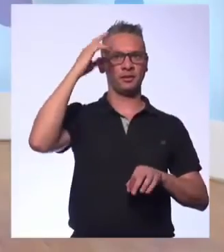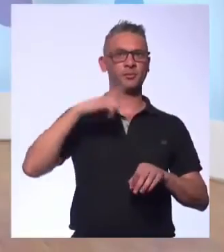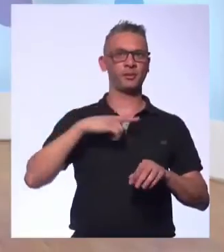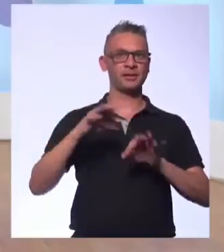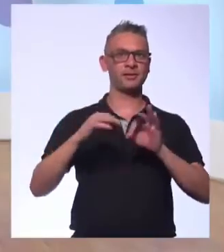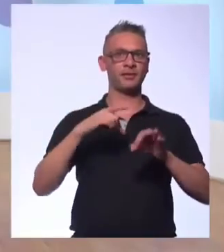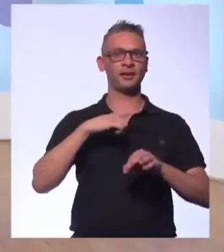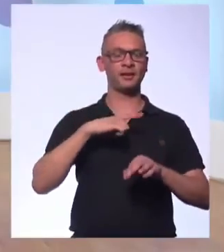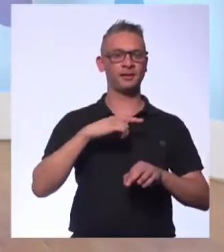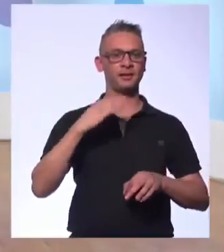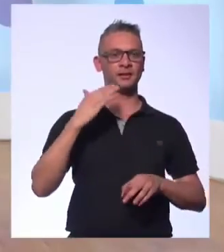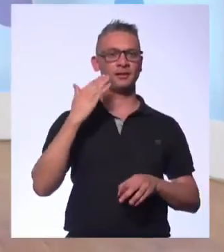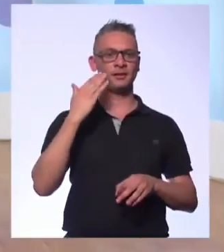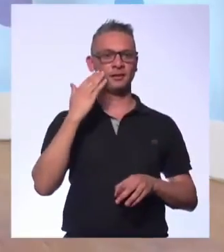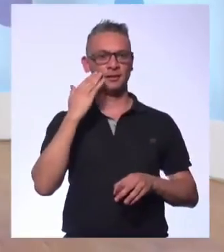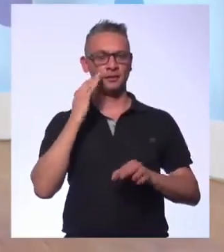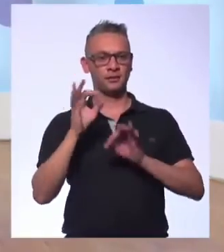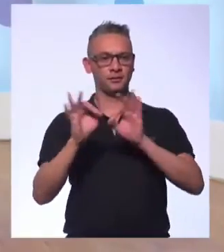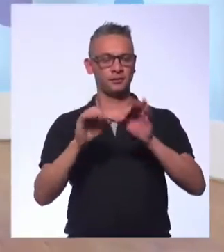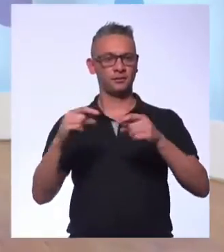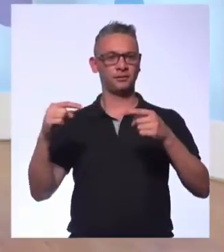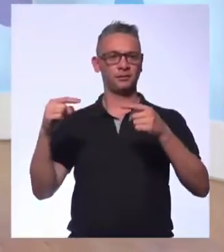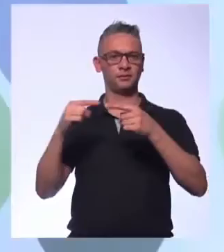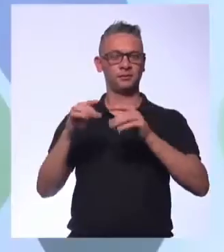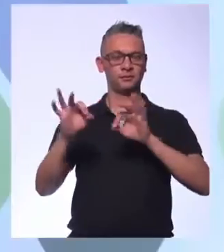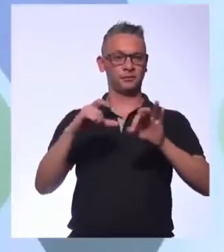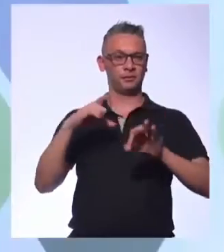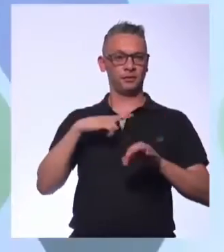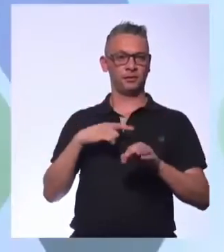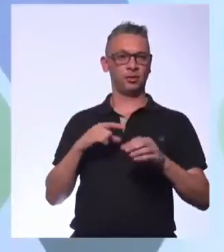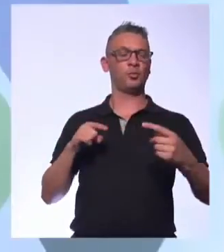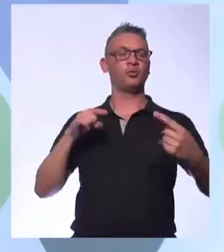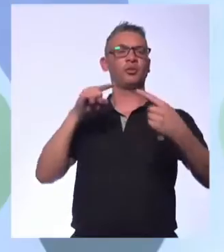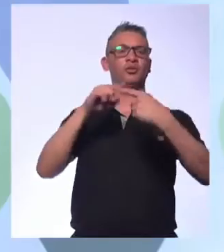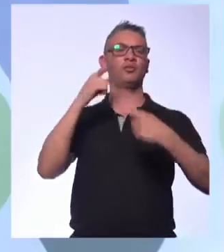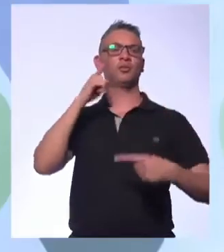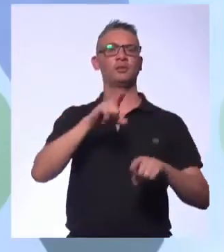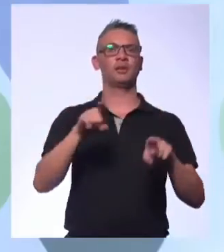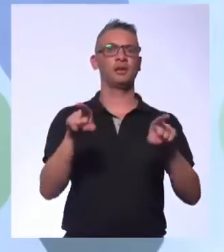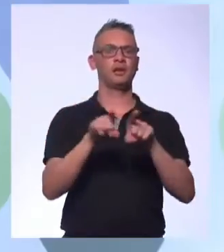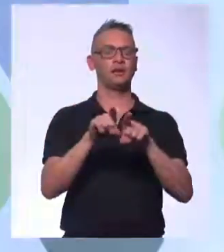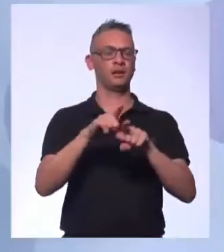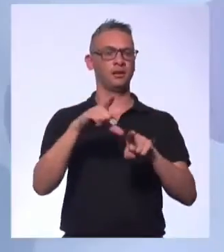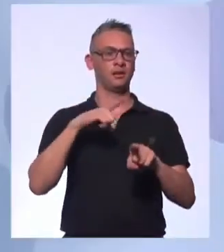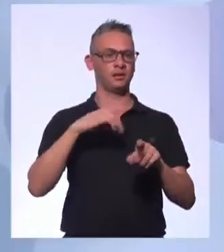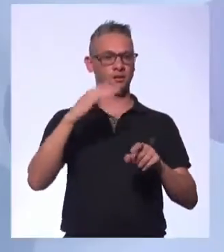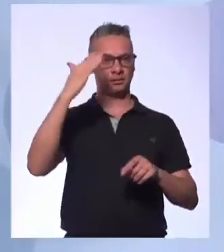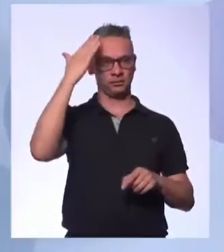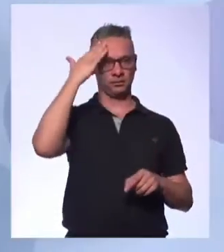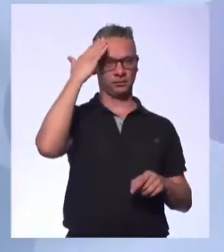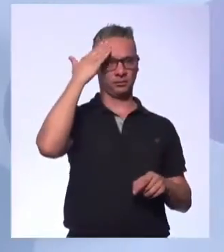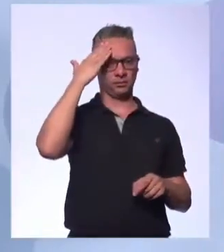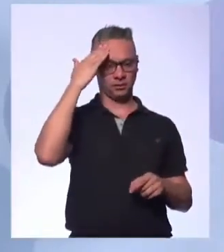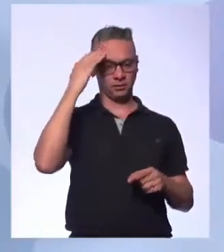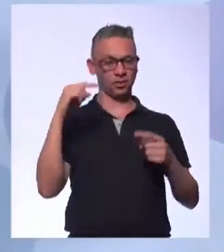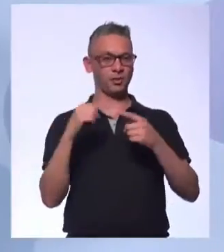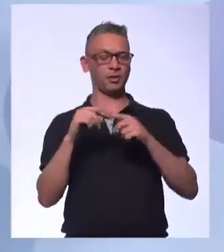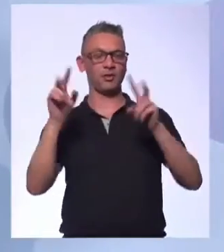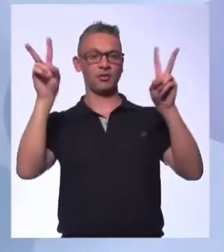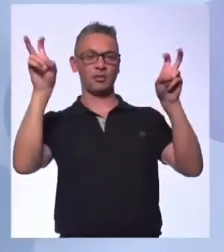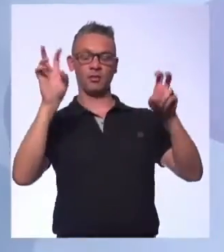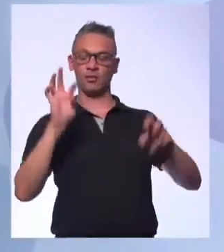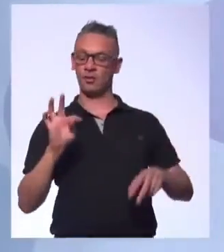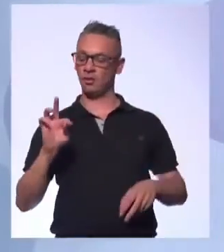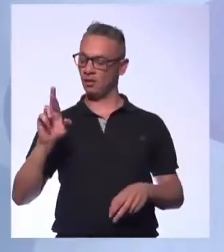pior dos mundos quando você está utilizando isso para poder alcançar um objetivo. Aí entra muito naquilo, quando a gente usou o termo do